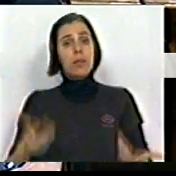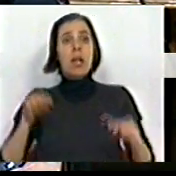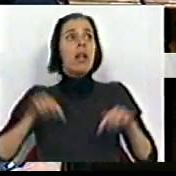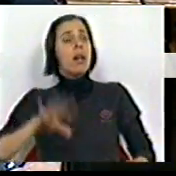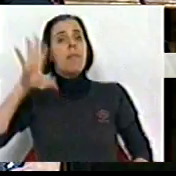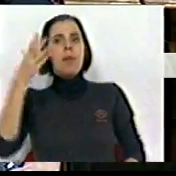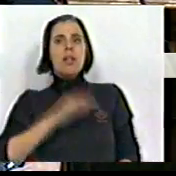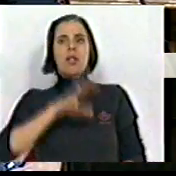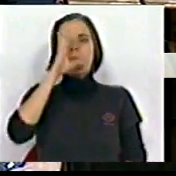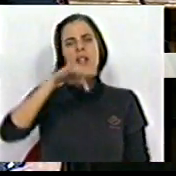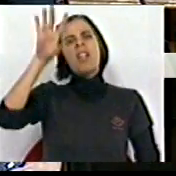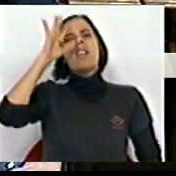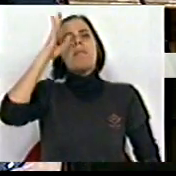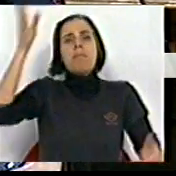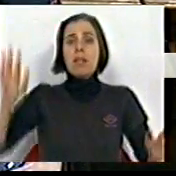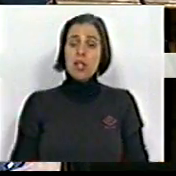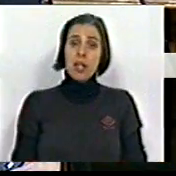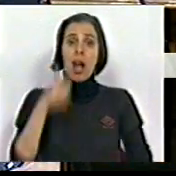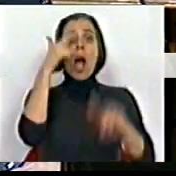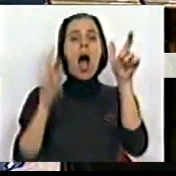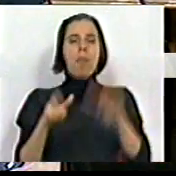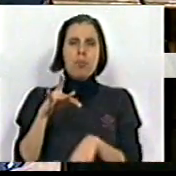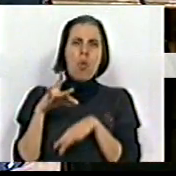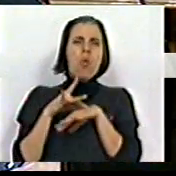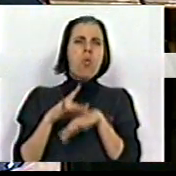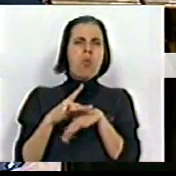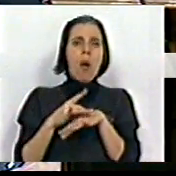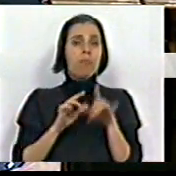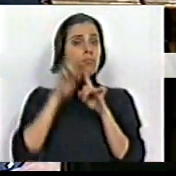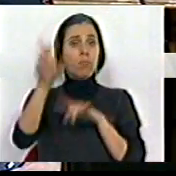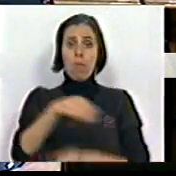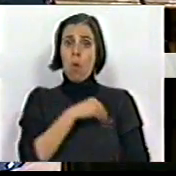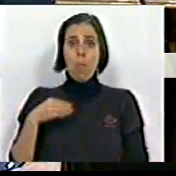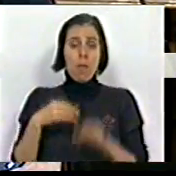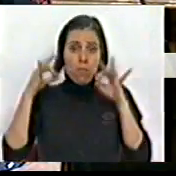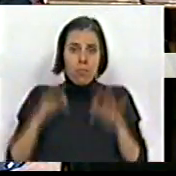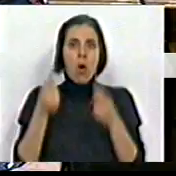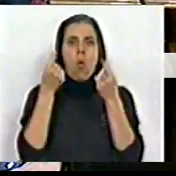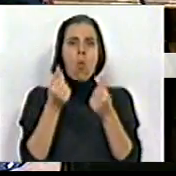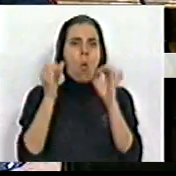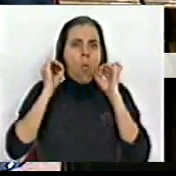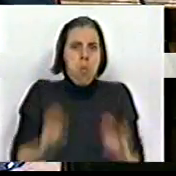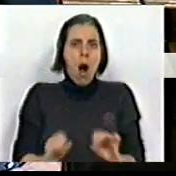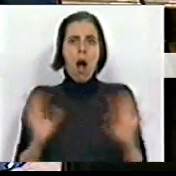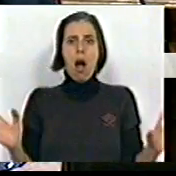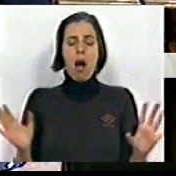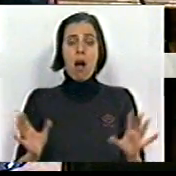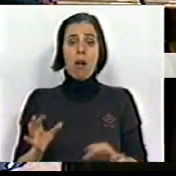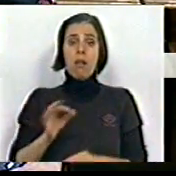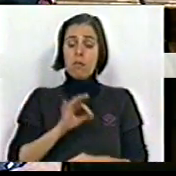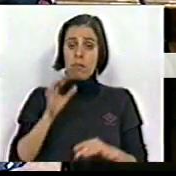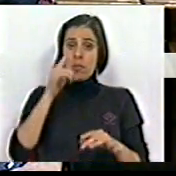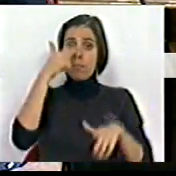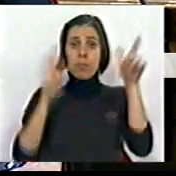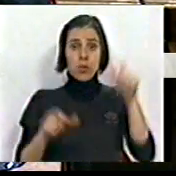país, Senhor Ministro, imagine que há pessoas que estão doentes e que não vão ao médico porque não têm dinheiro, Senhor Ministro. Há